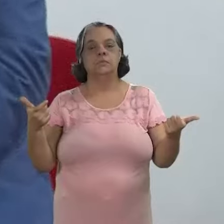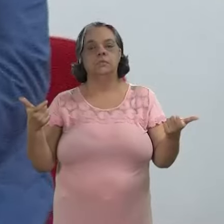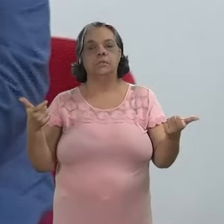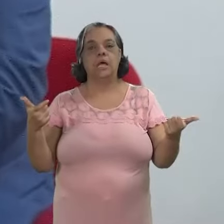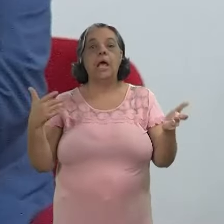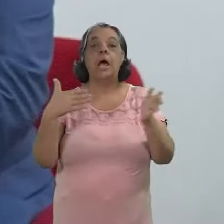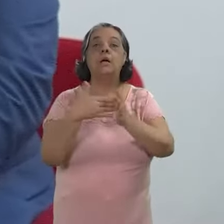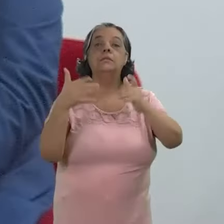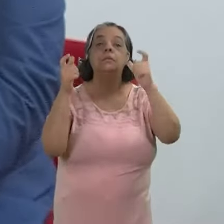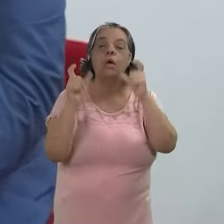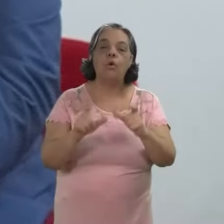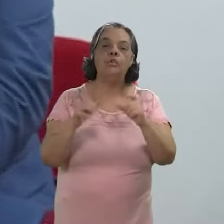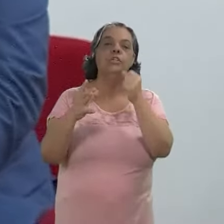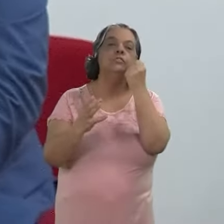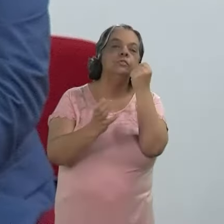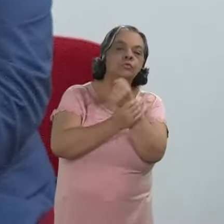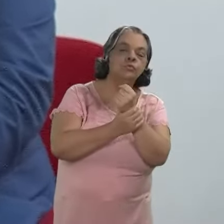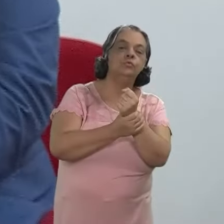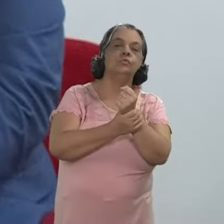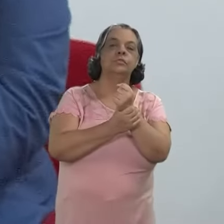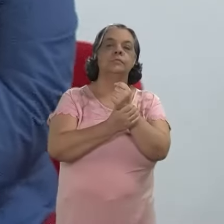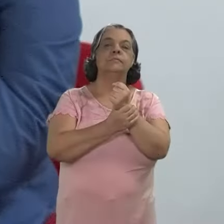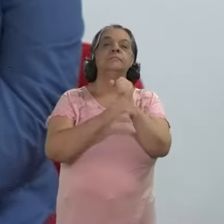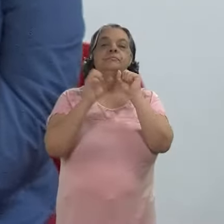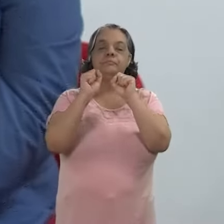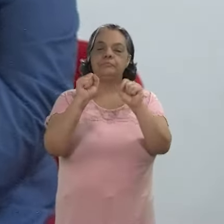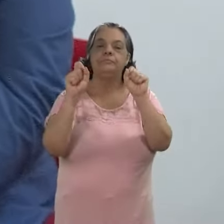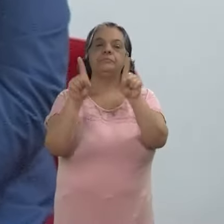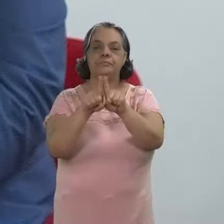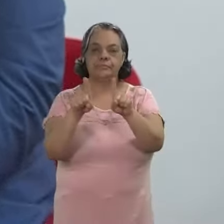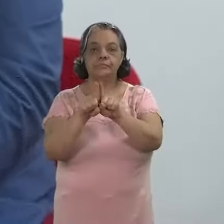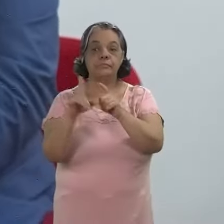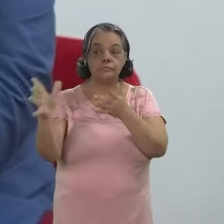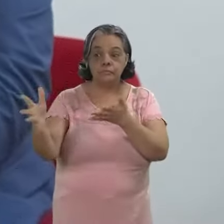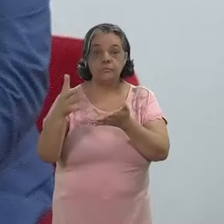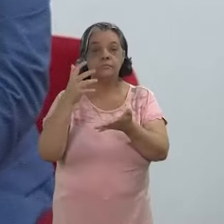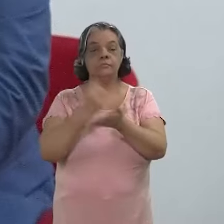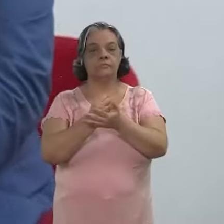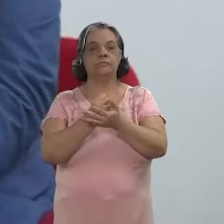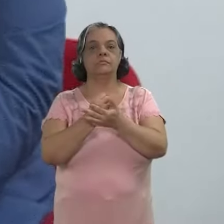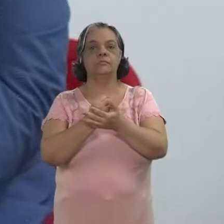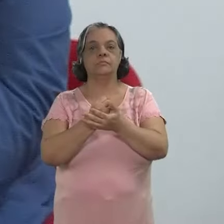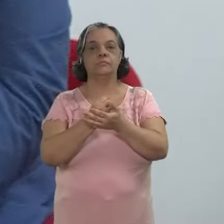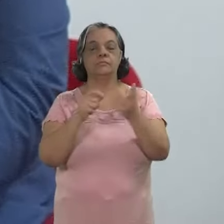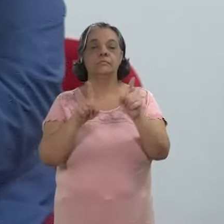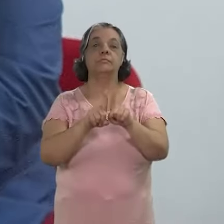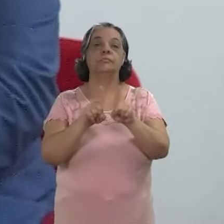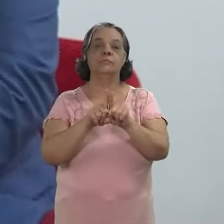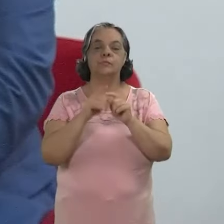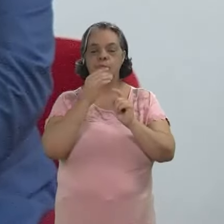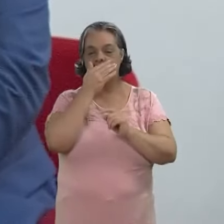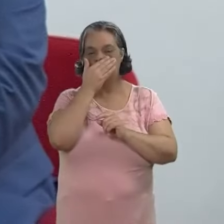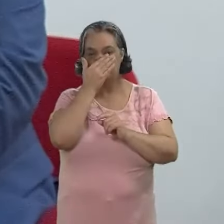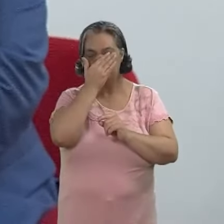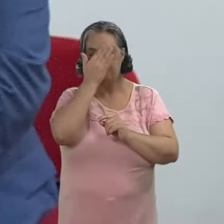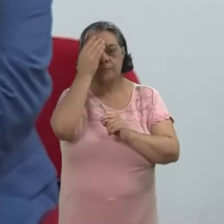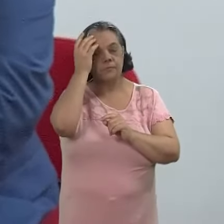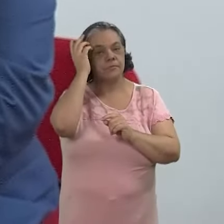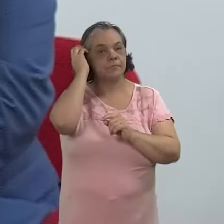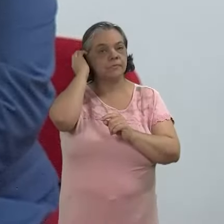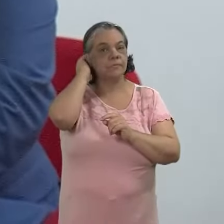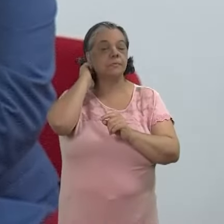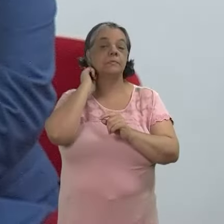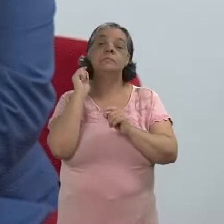e que até que ponto isso é seguro até que ponto isso pode ser resgatado danificado ou sabotado